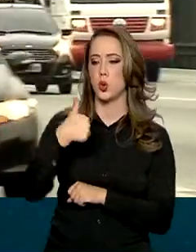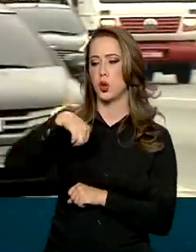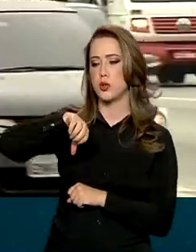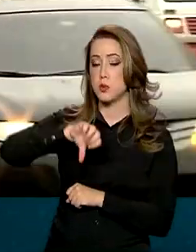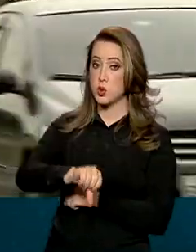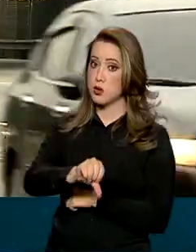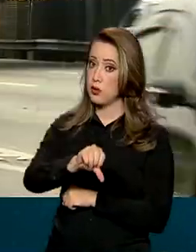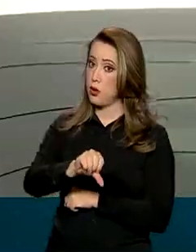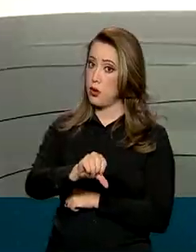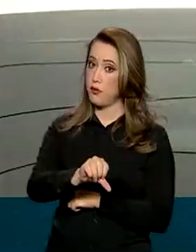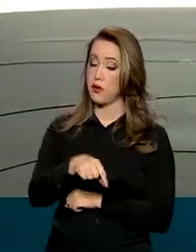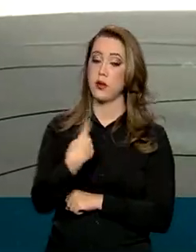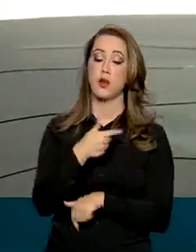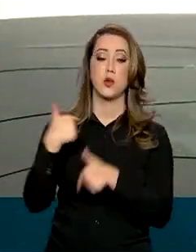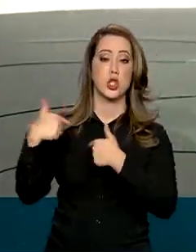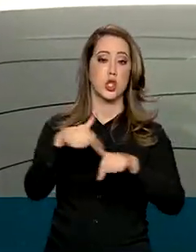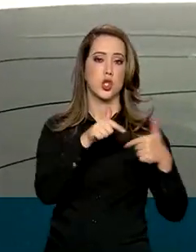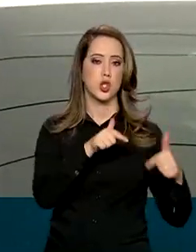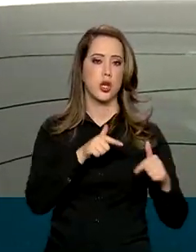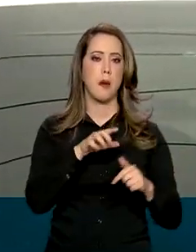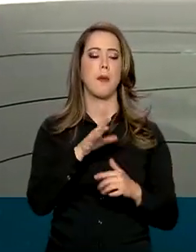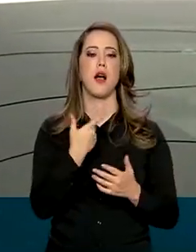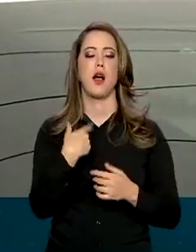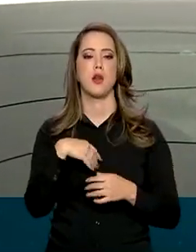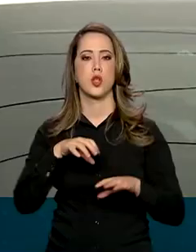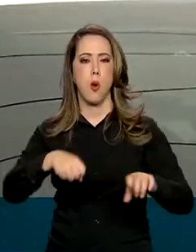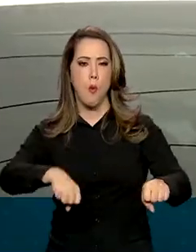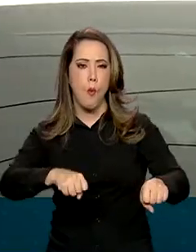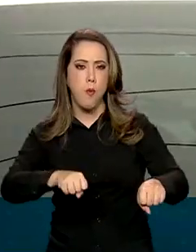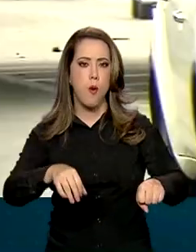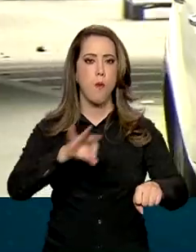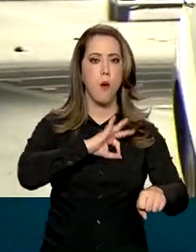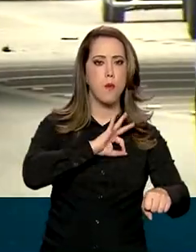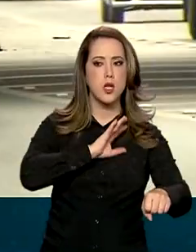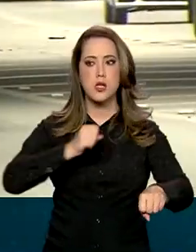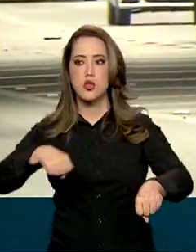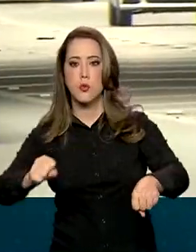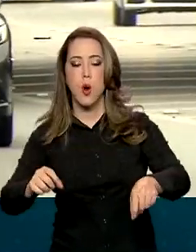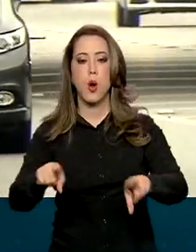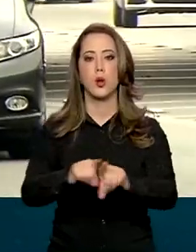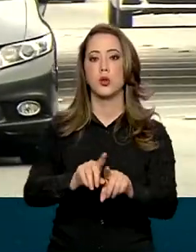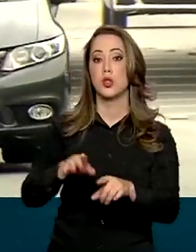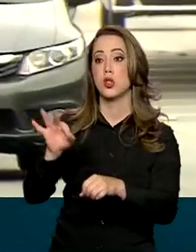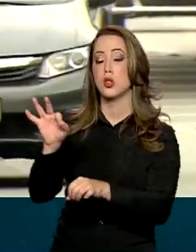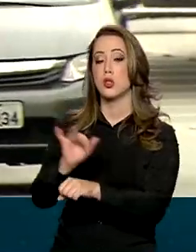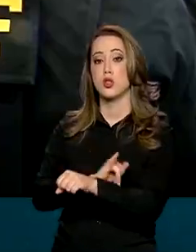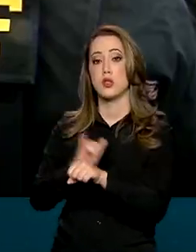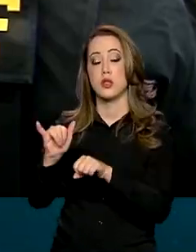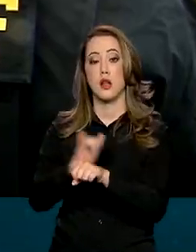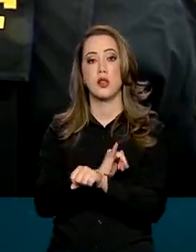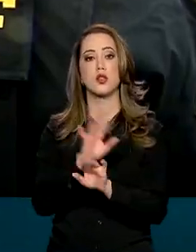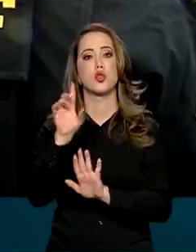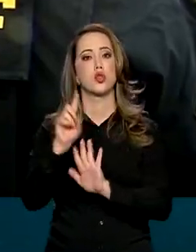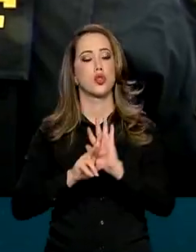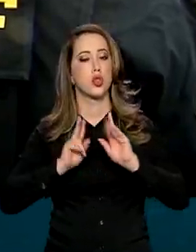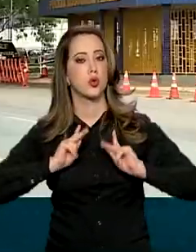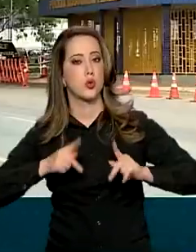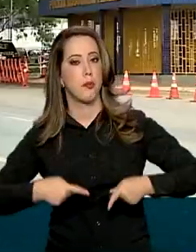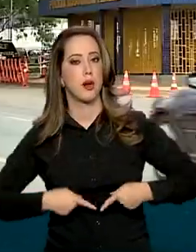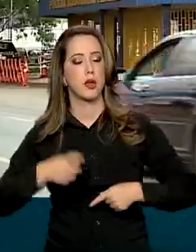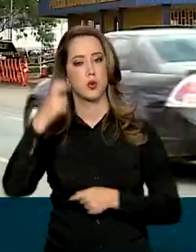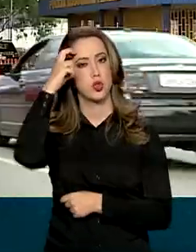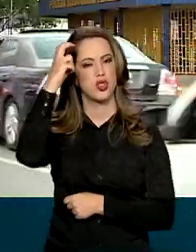um trabalho com vários eixos, com motopoliciamento, policiamento tático, equipes de direitos humanos, equipes de inteligência,